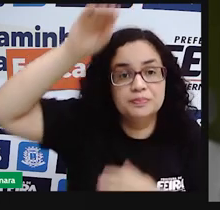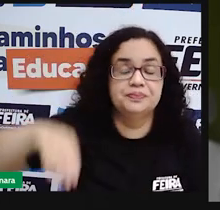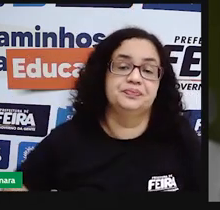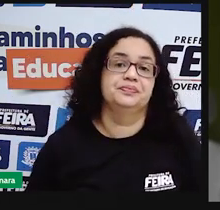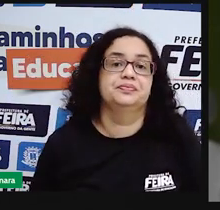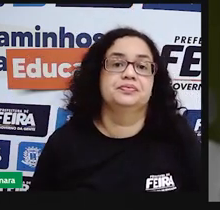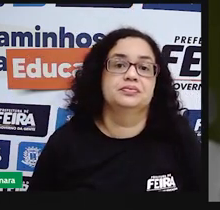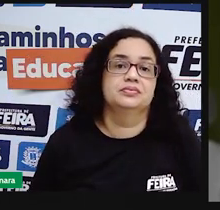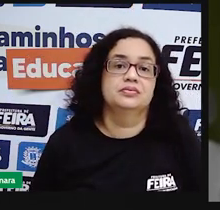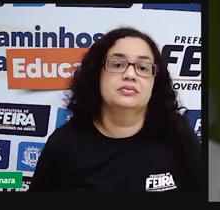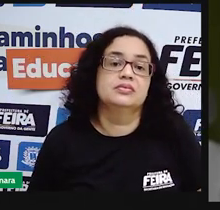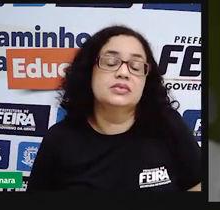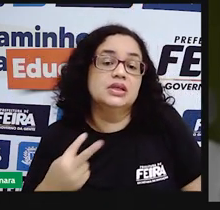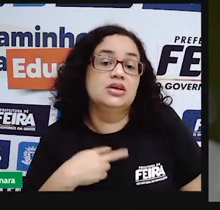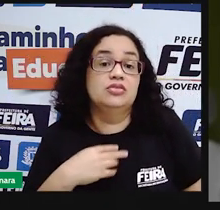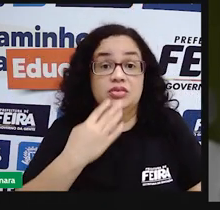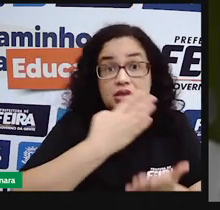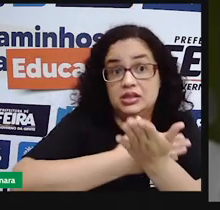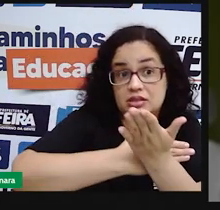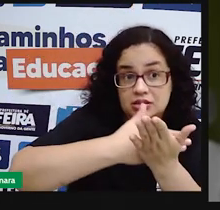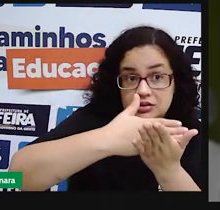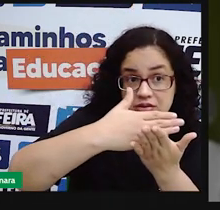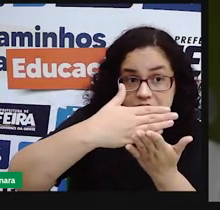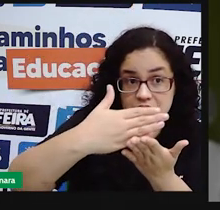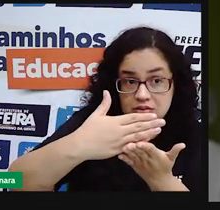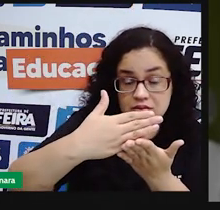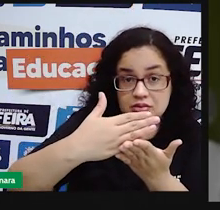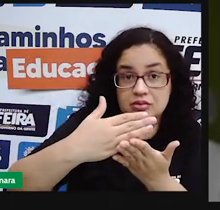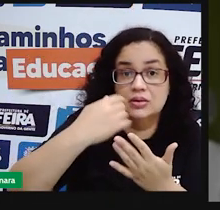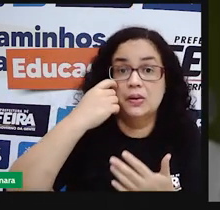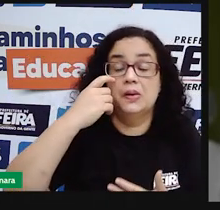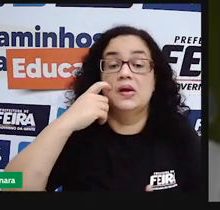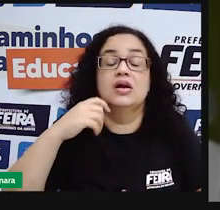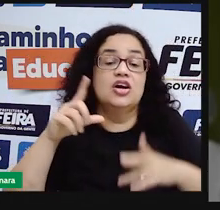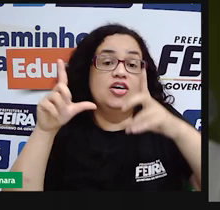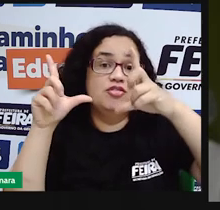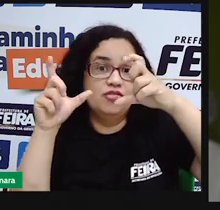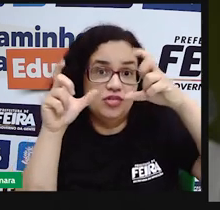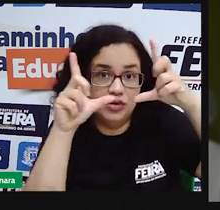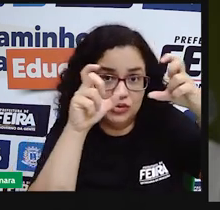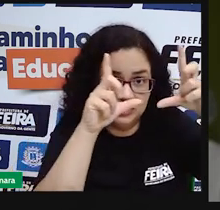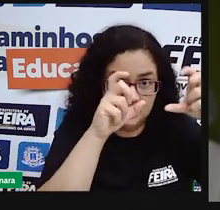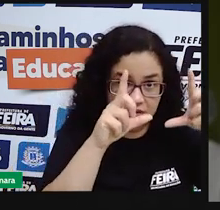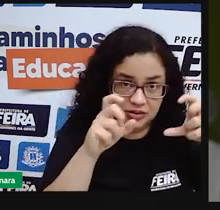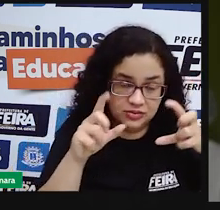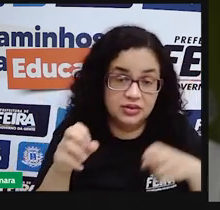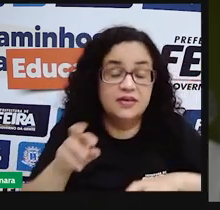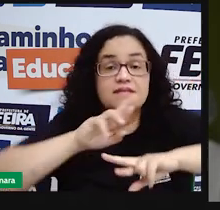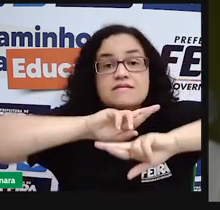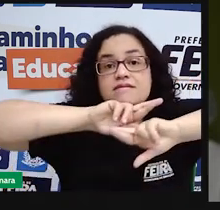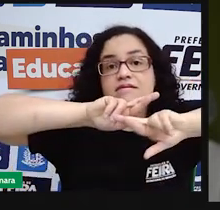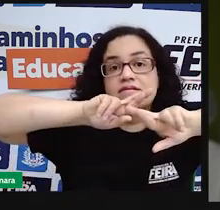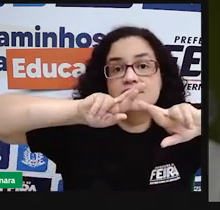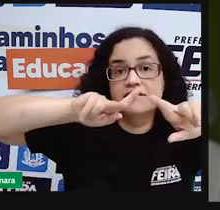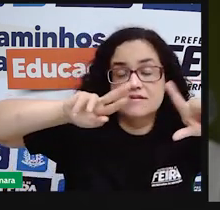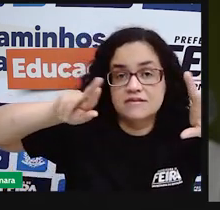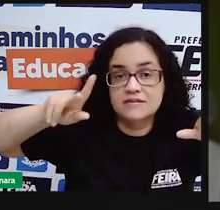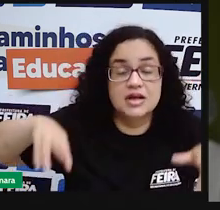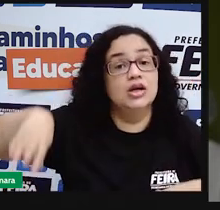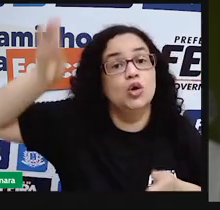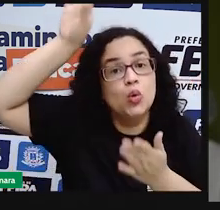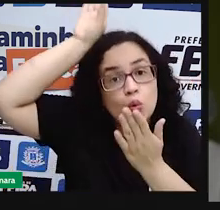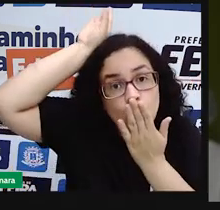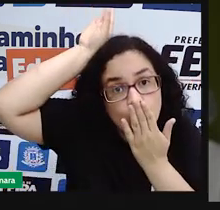Para iniciar, para colocar aí essa imagem, né? Com fotografias de vários indígenas,